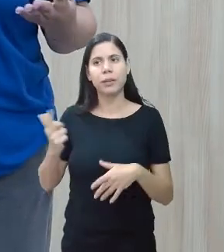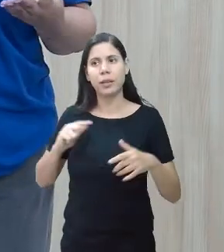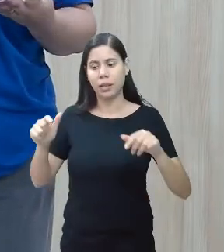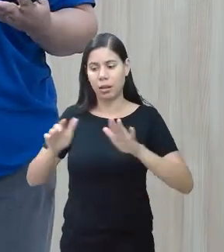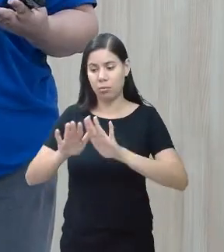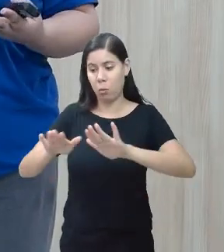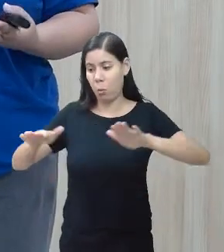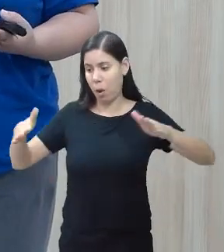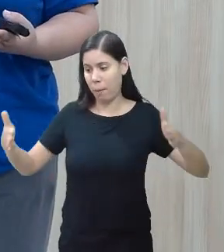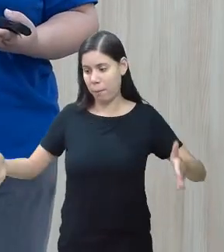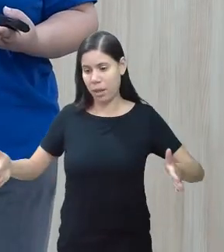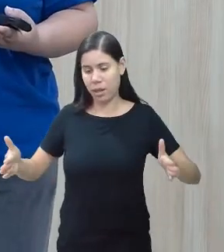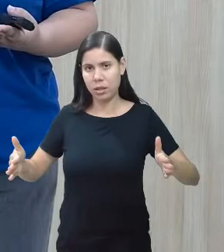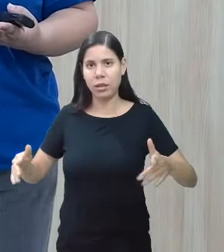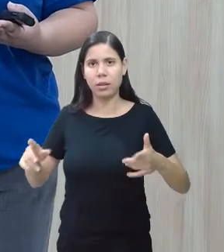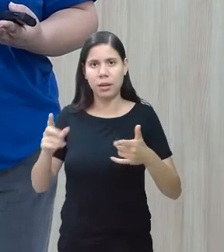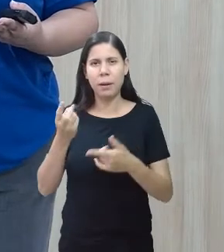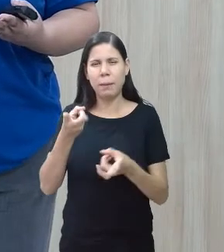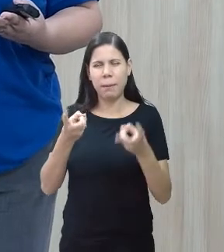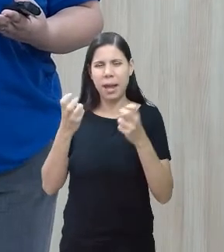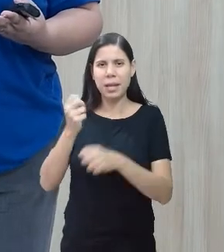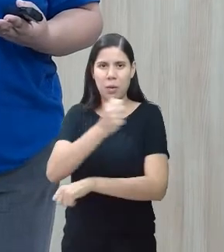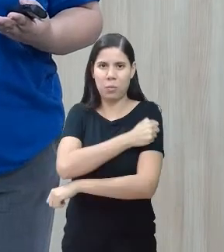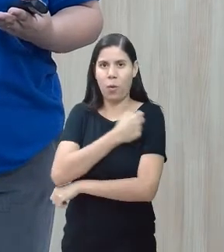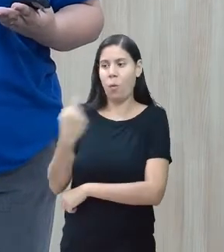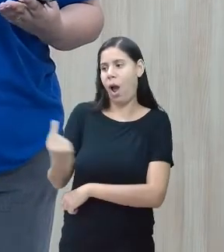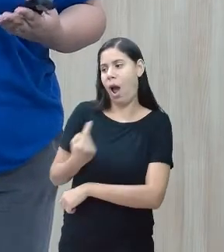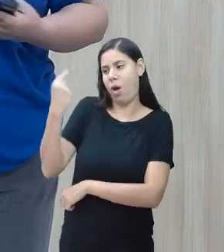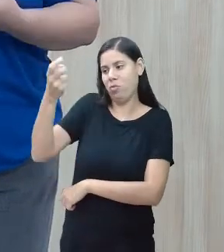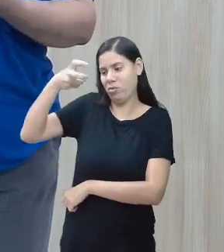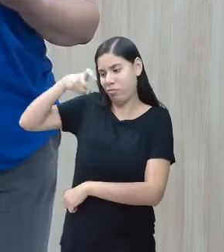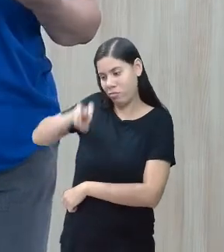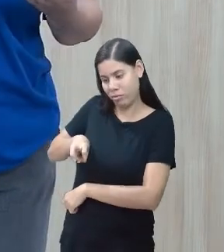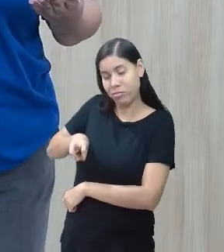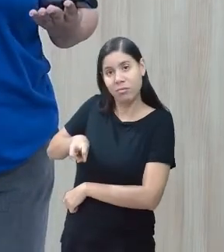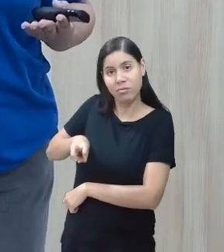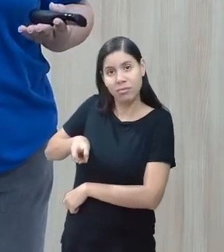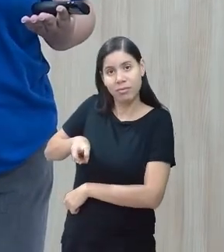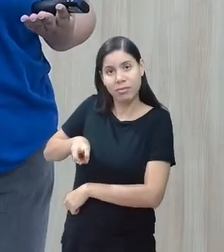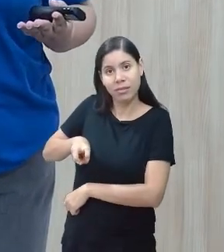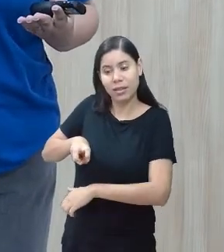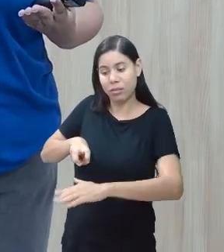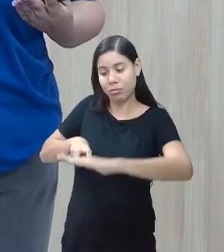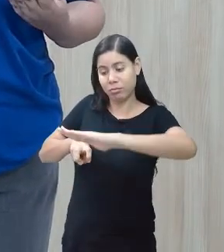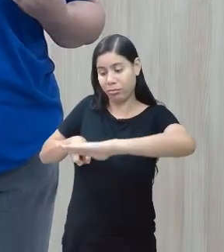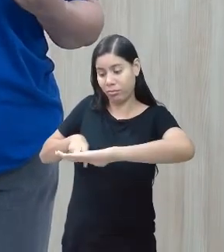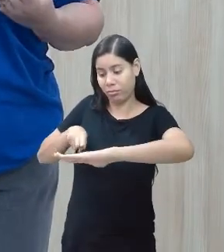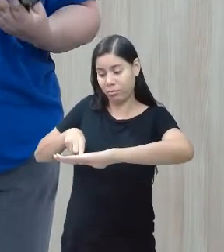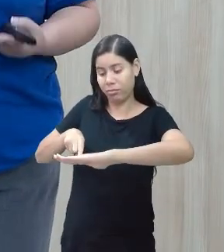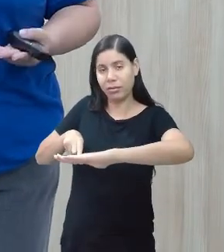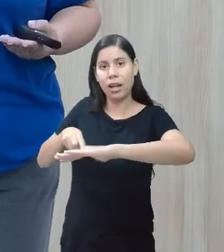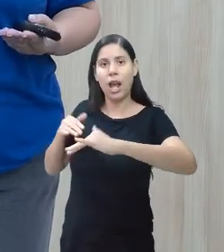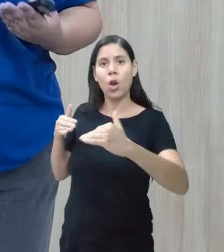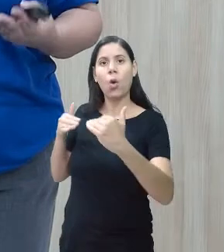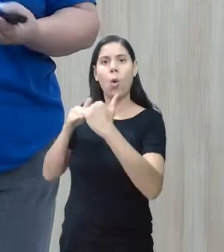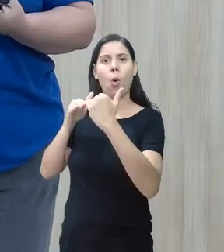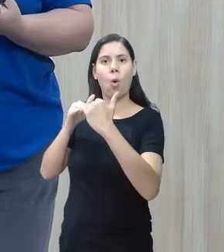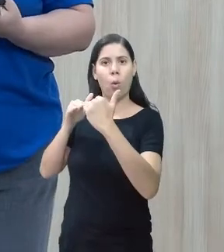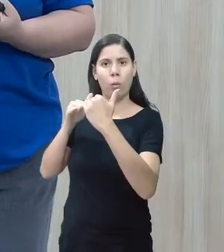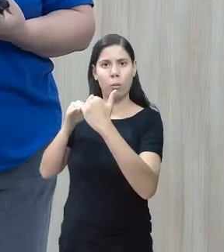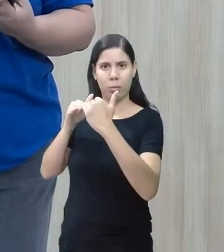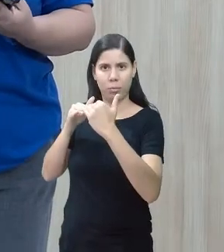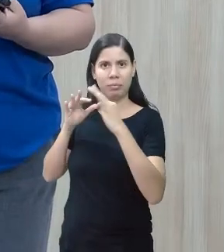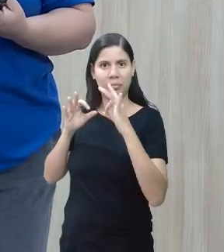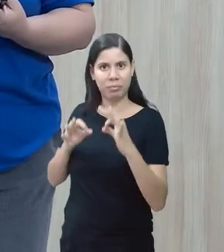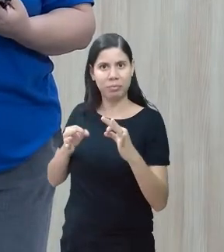grande, veja que o estudante também é grande, ele é alto. Então, a mesa tem a proporção apropriada para ele, para